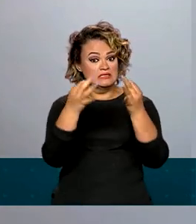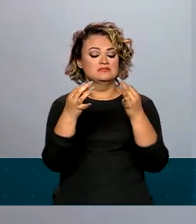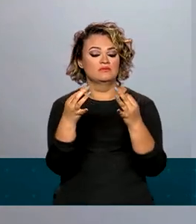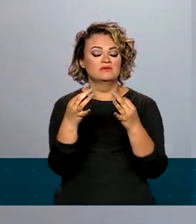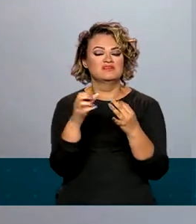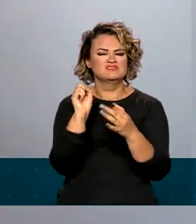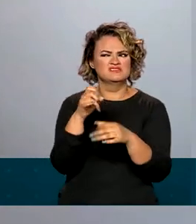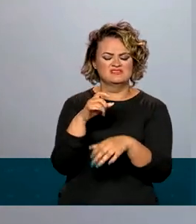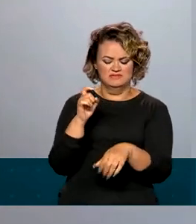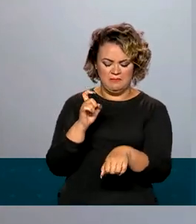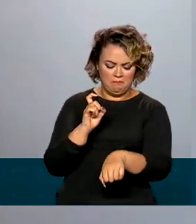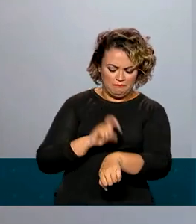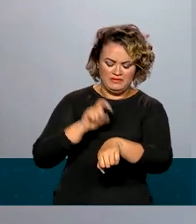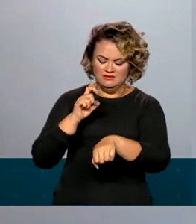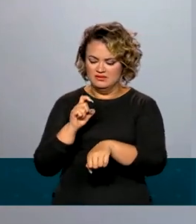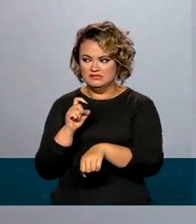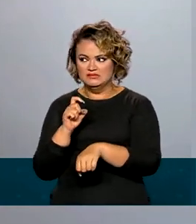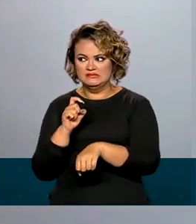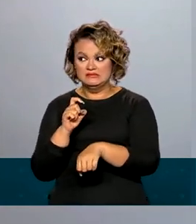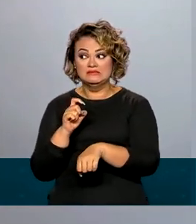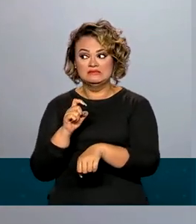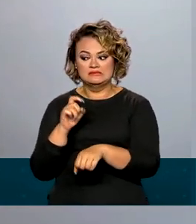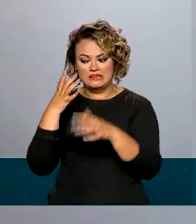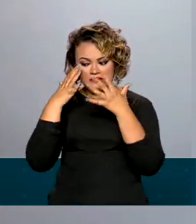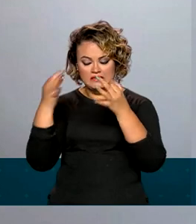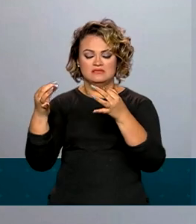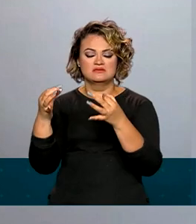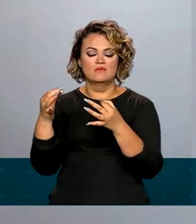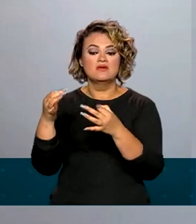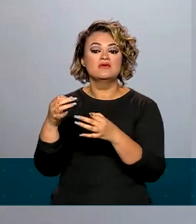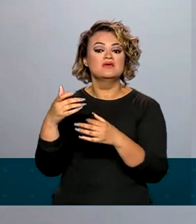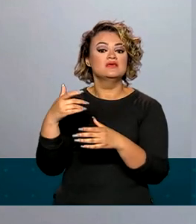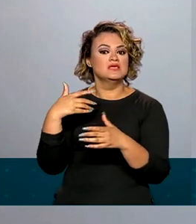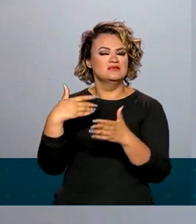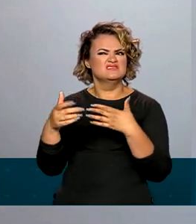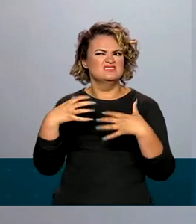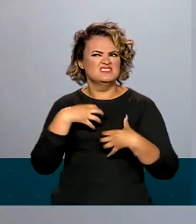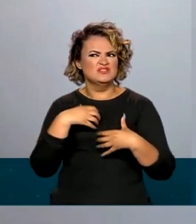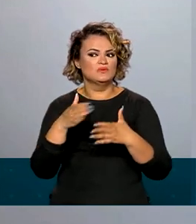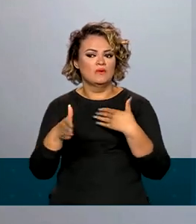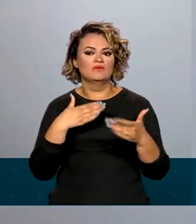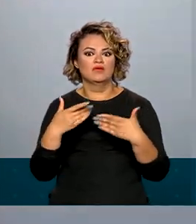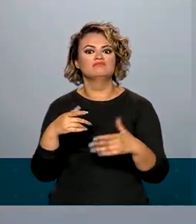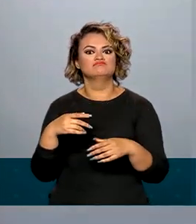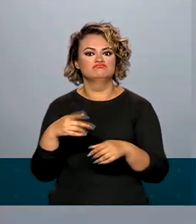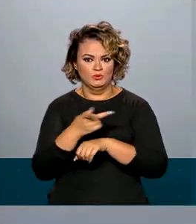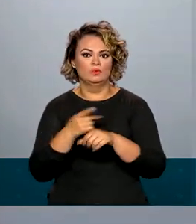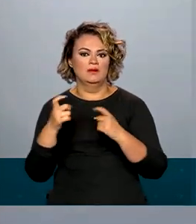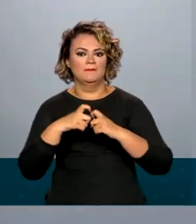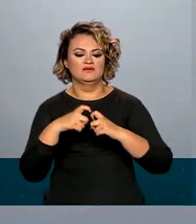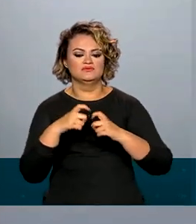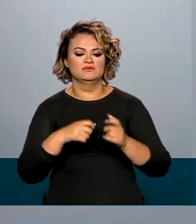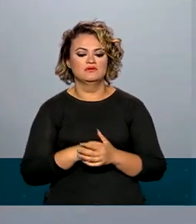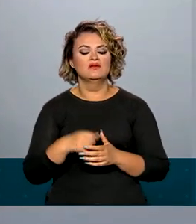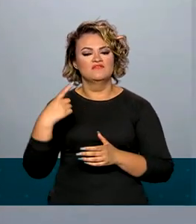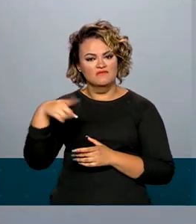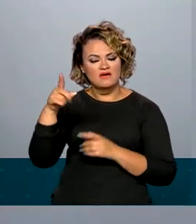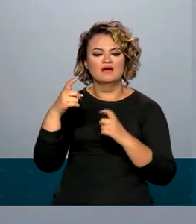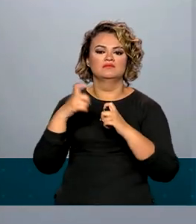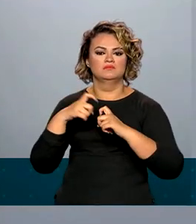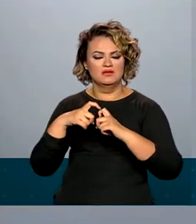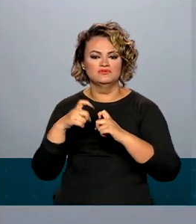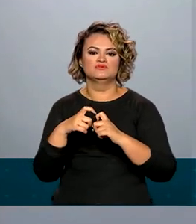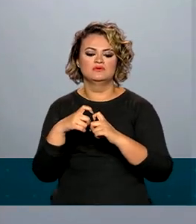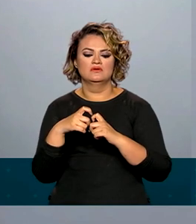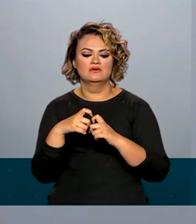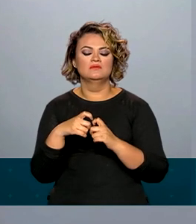caso seja picado por carrapatos e apresente qualquer sintoma da doença. Tem que procurar o atendimento médico,